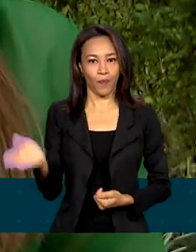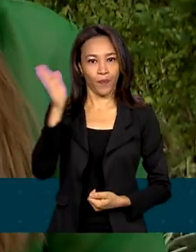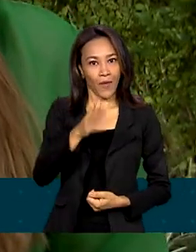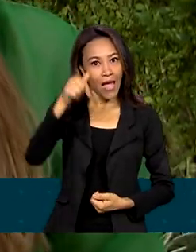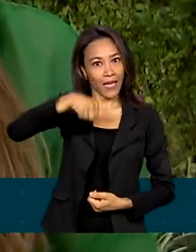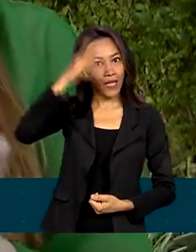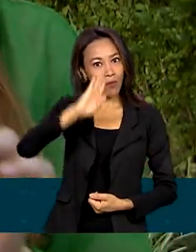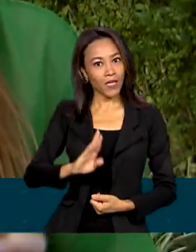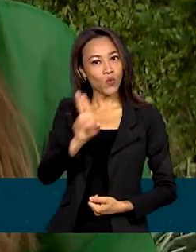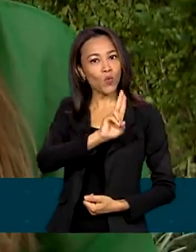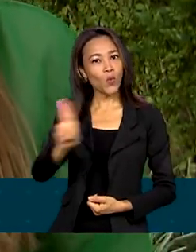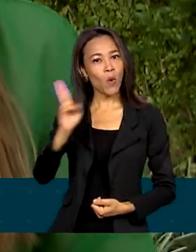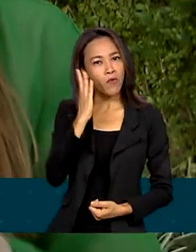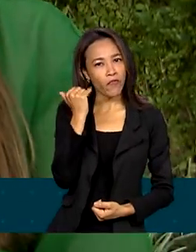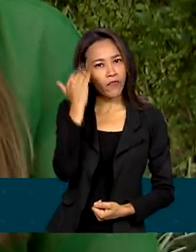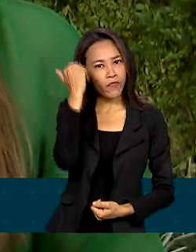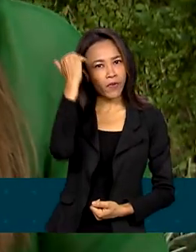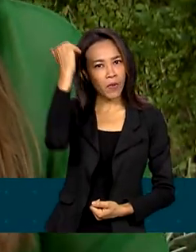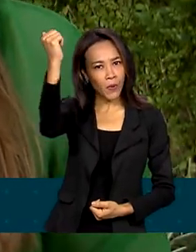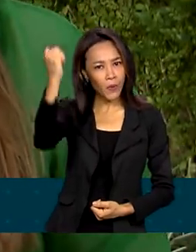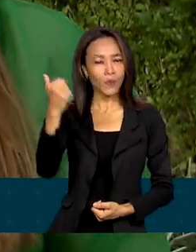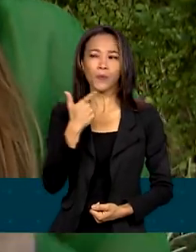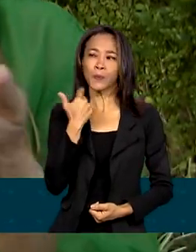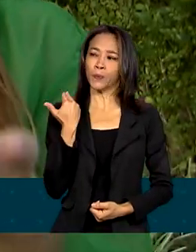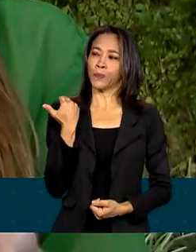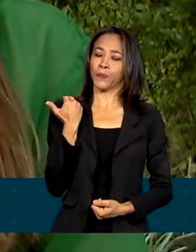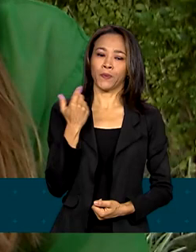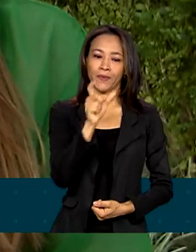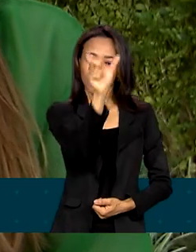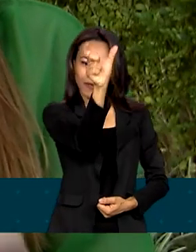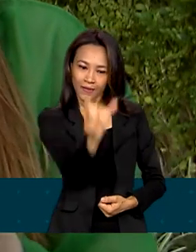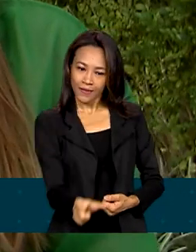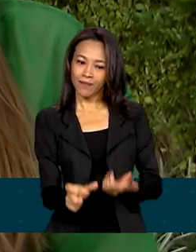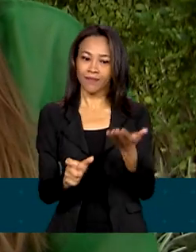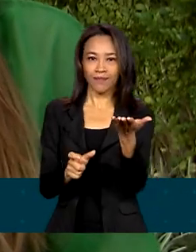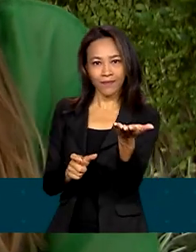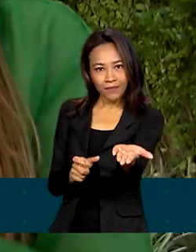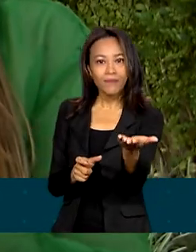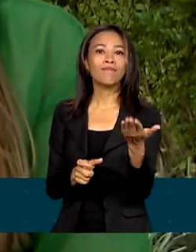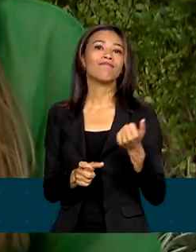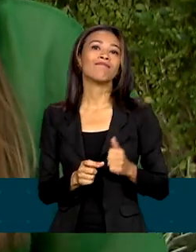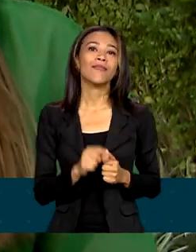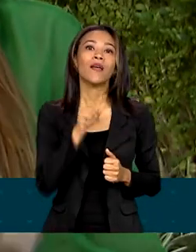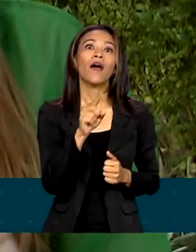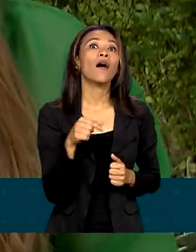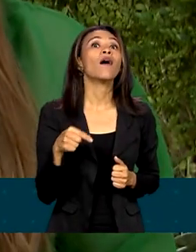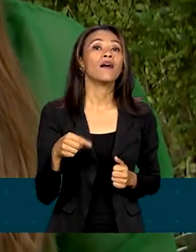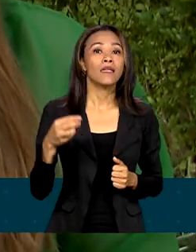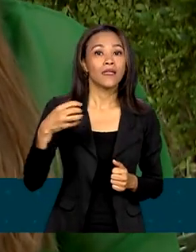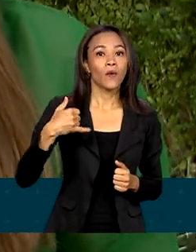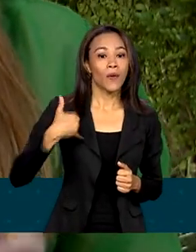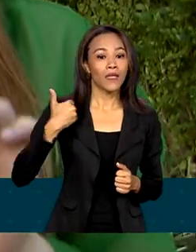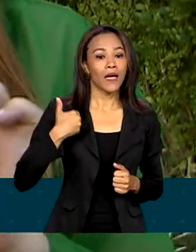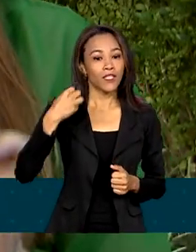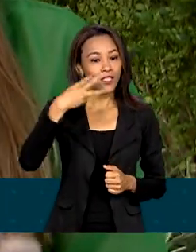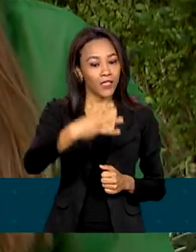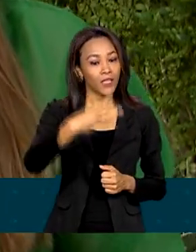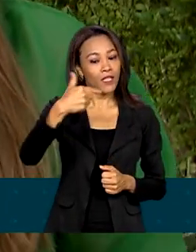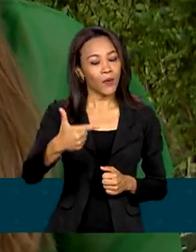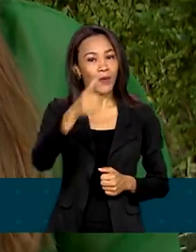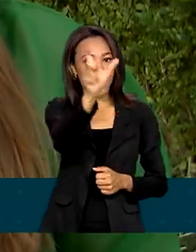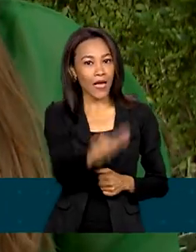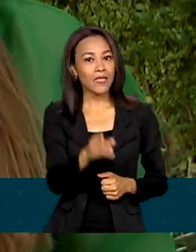nome ganhou fama internacional recentemente, Jaqueline Goss de Jesus. Com apenas 32 anos, a